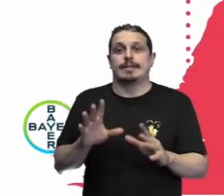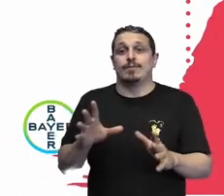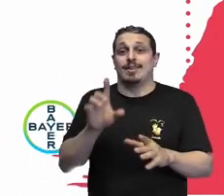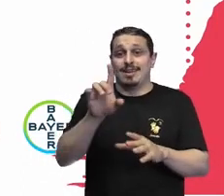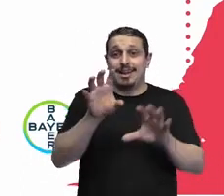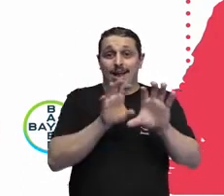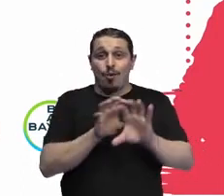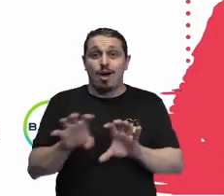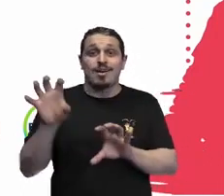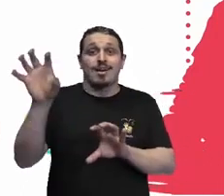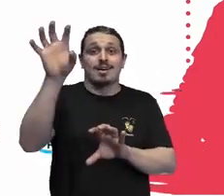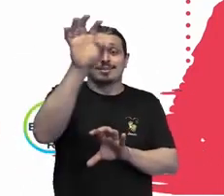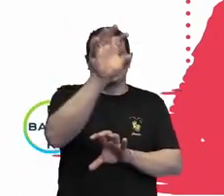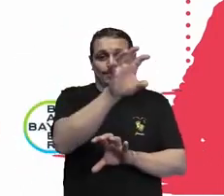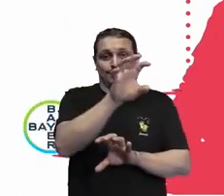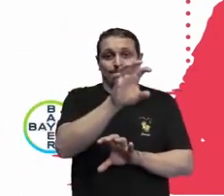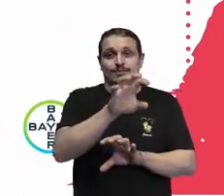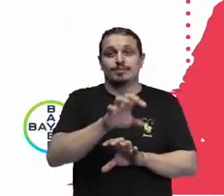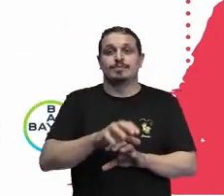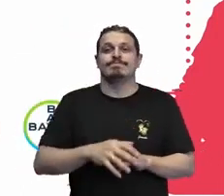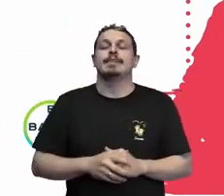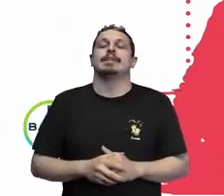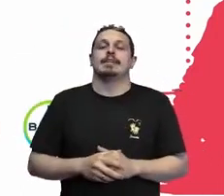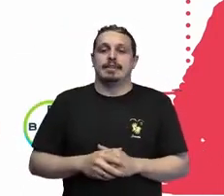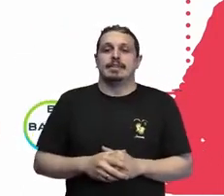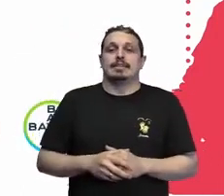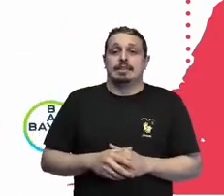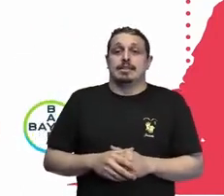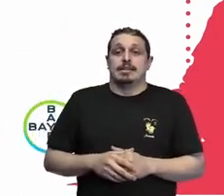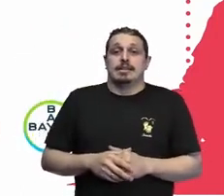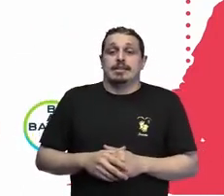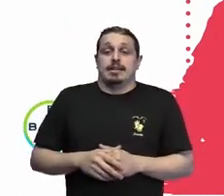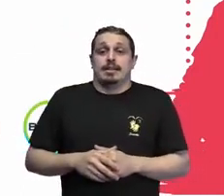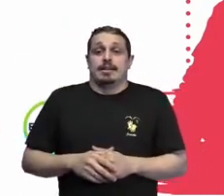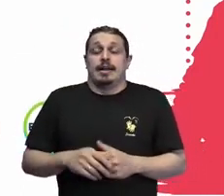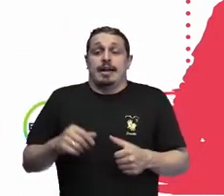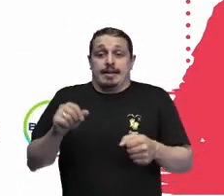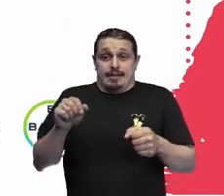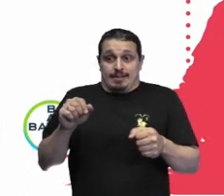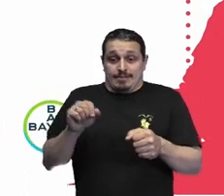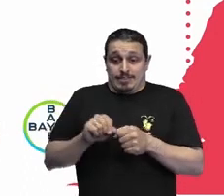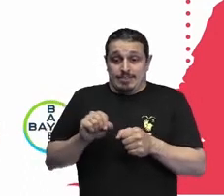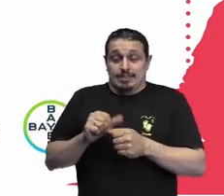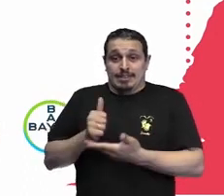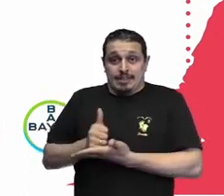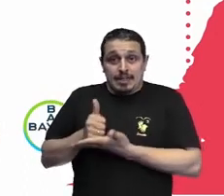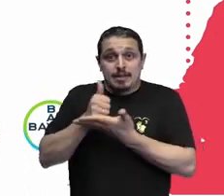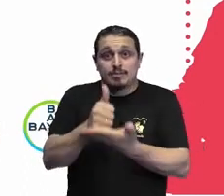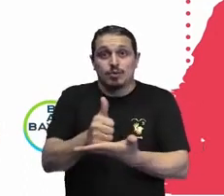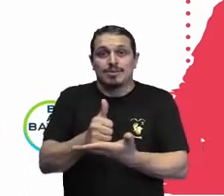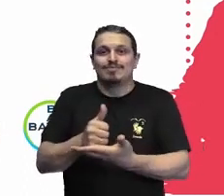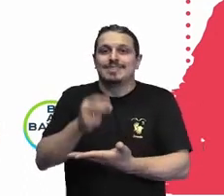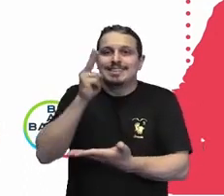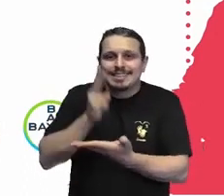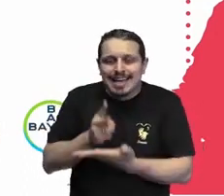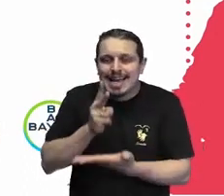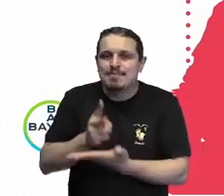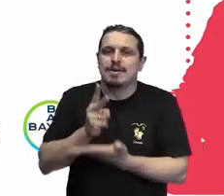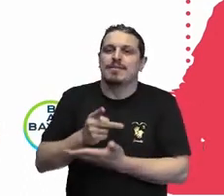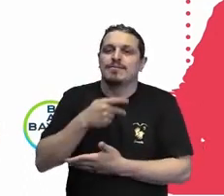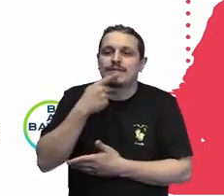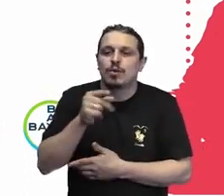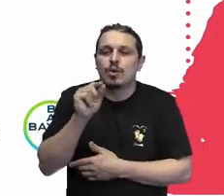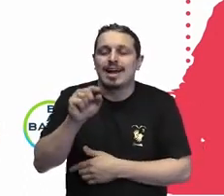inseridas, né? Eu acho que é sempre importante a gente dizer, né? De que a diversidade, ela é o